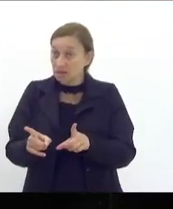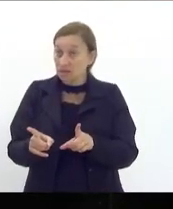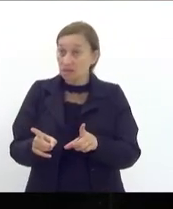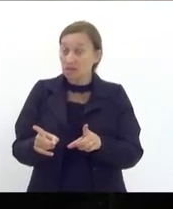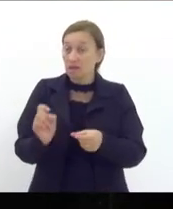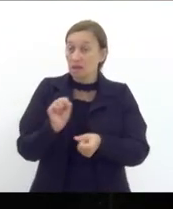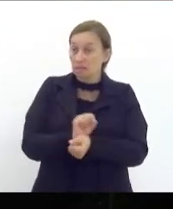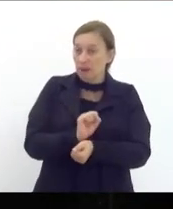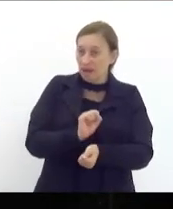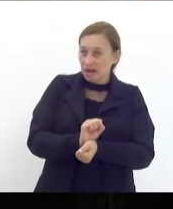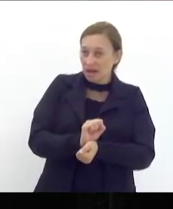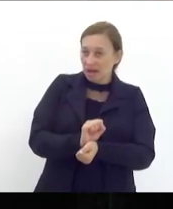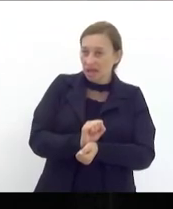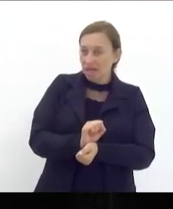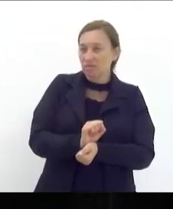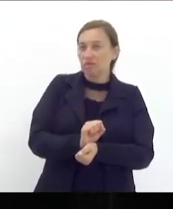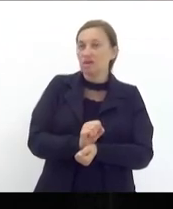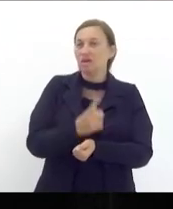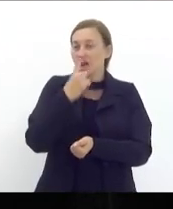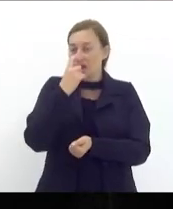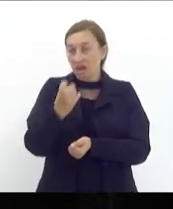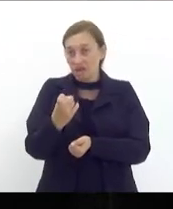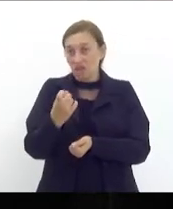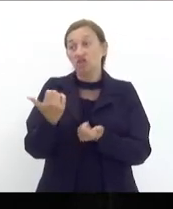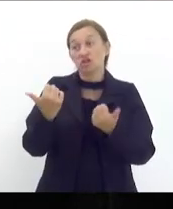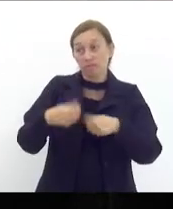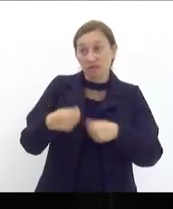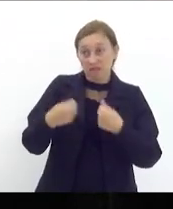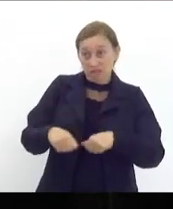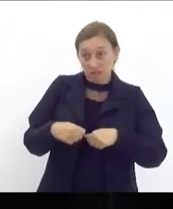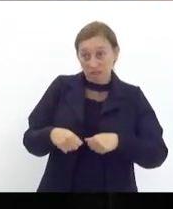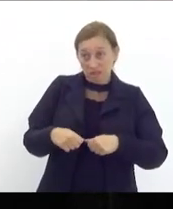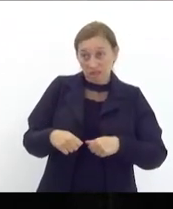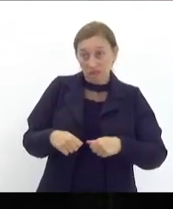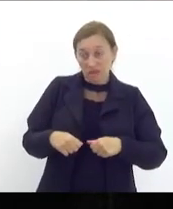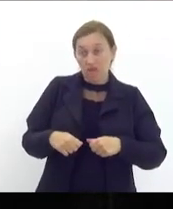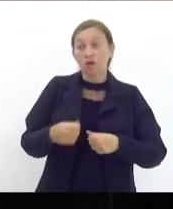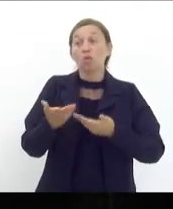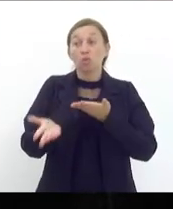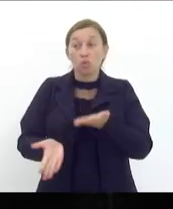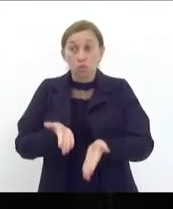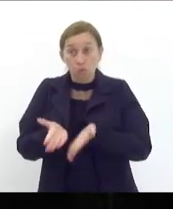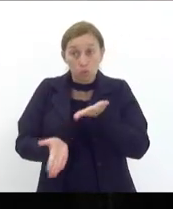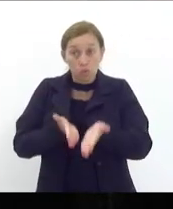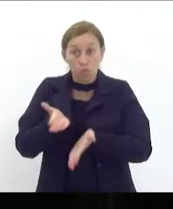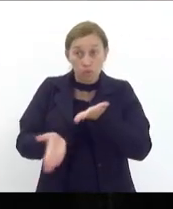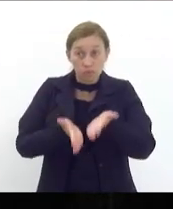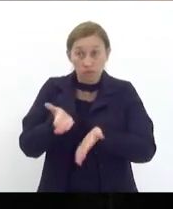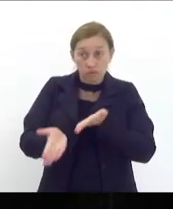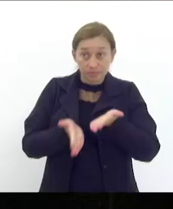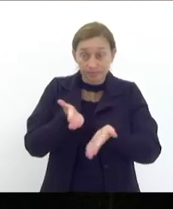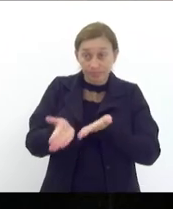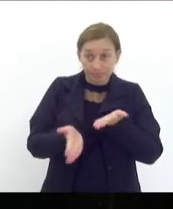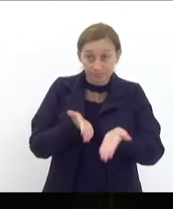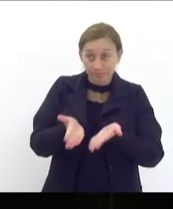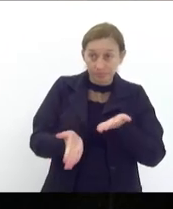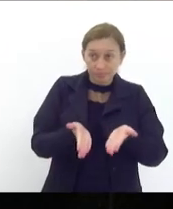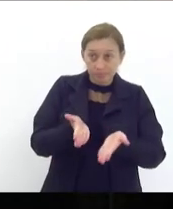a serem lixos e lixos que precisam ser devidamente tratados e adequadamente